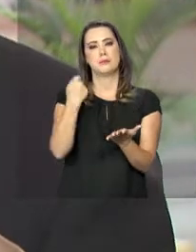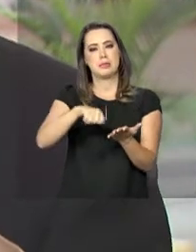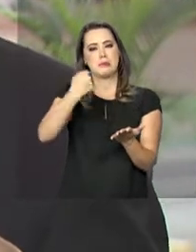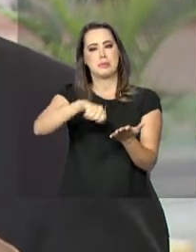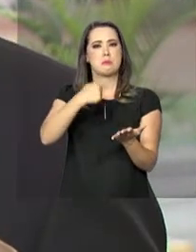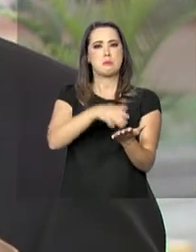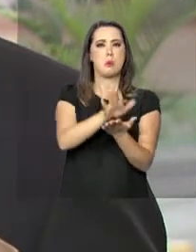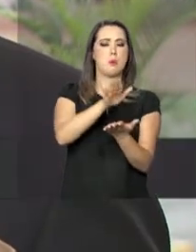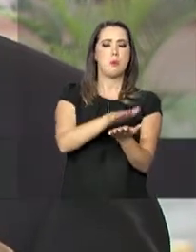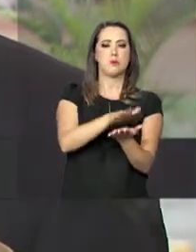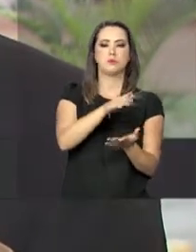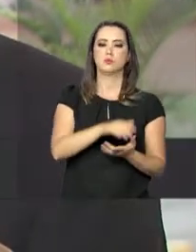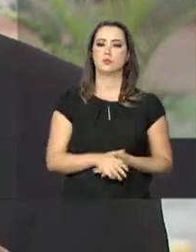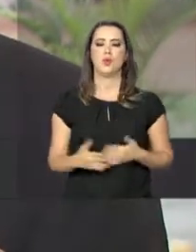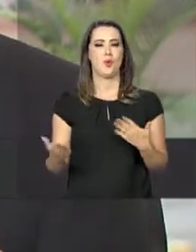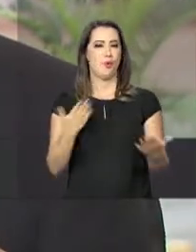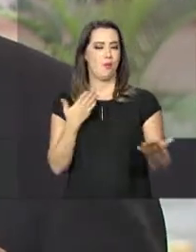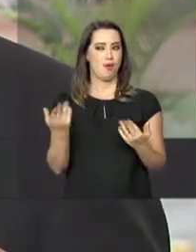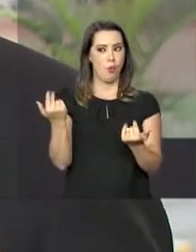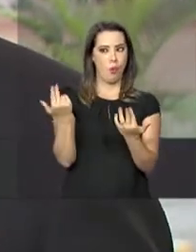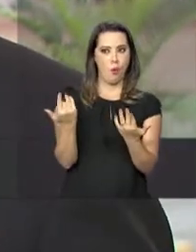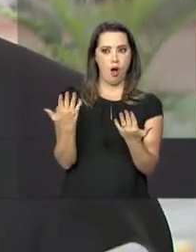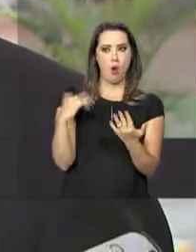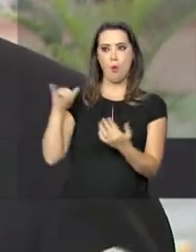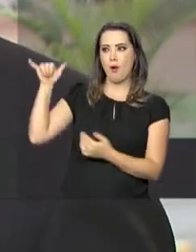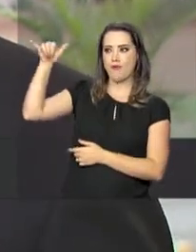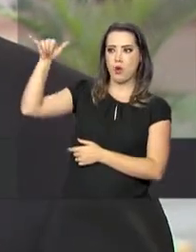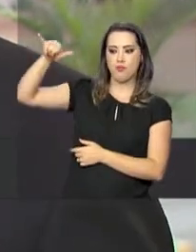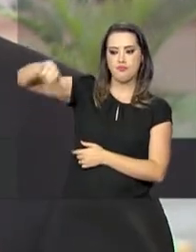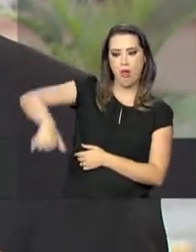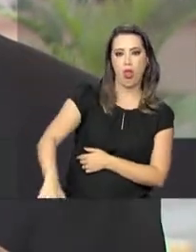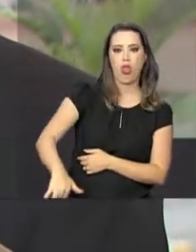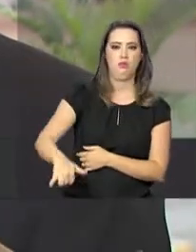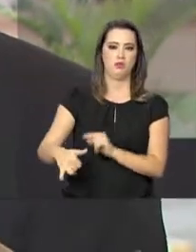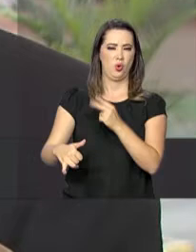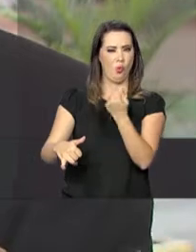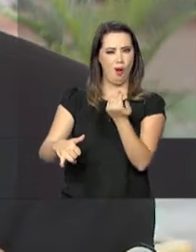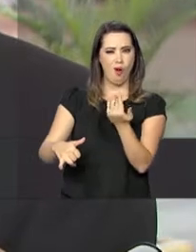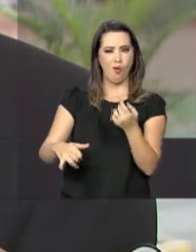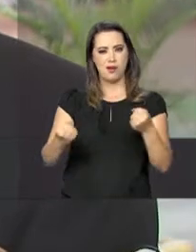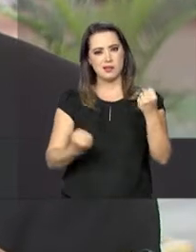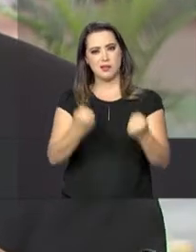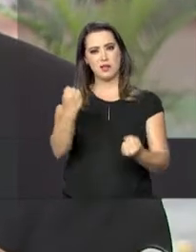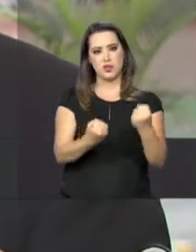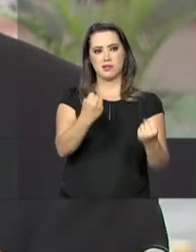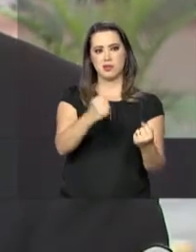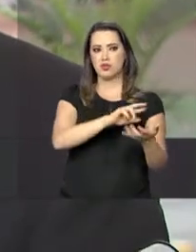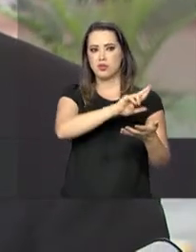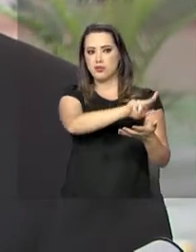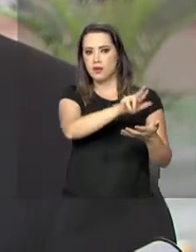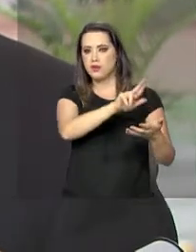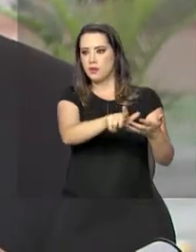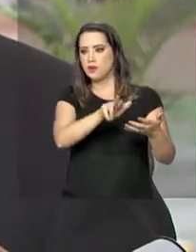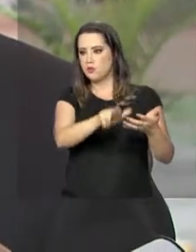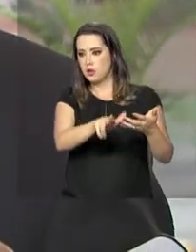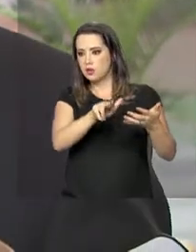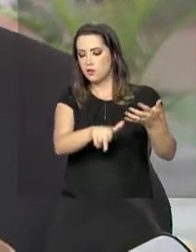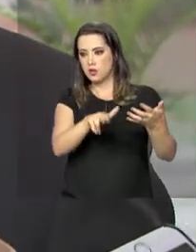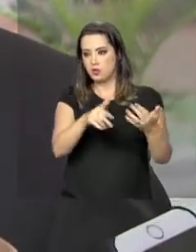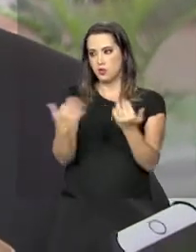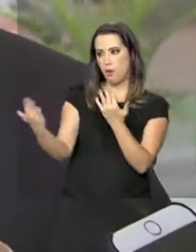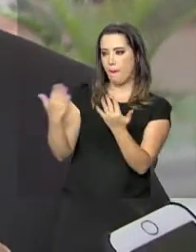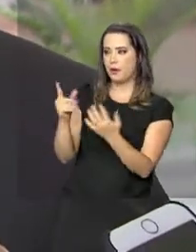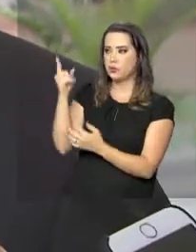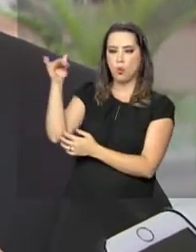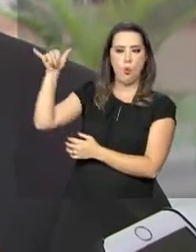se nós tivéssemos todos os dias um acidente de uma aeronave de grande porte ocorrendo. Então, quer dizer, quando ocorre um acidente de grande porte com uma aeronave, em